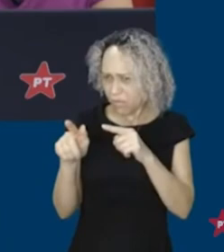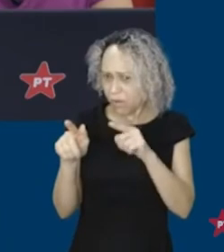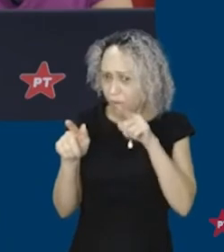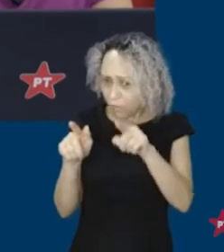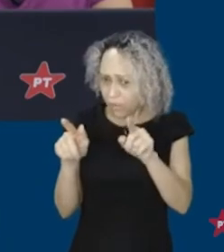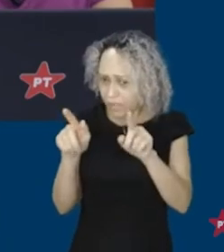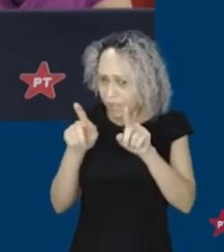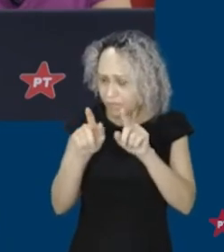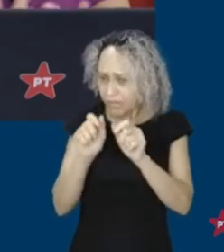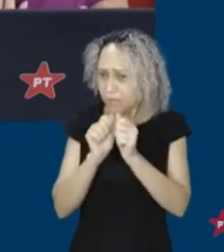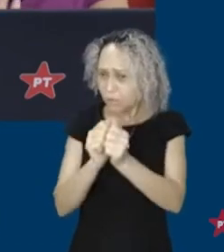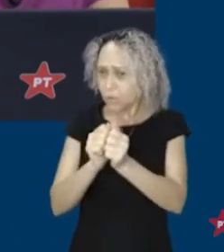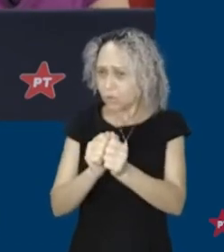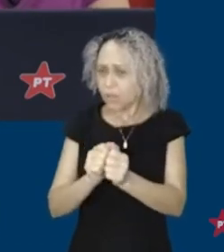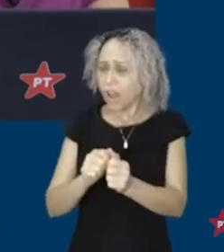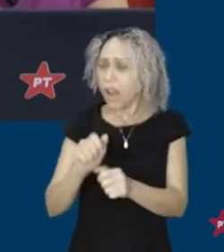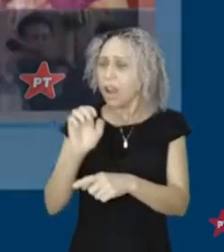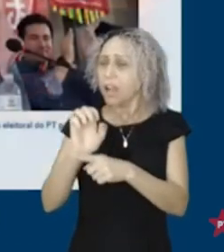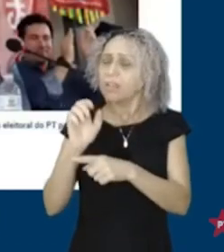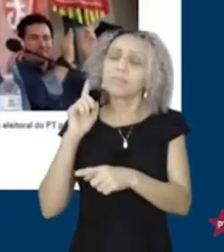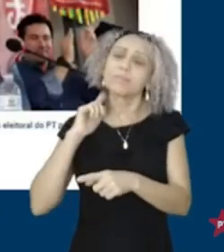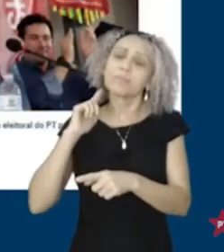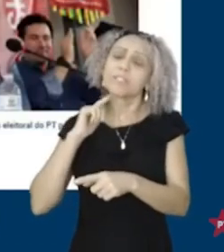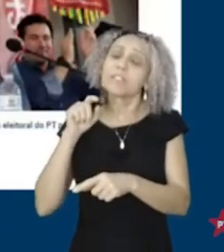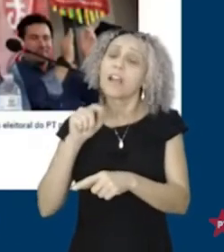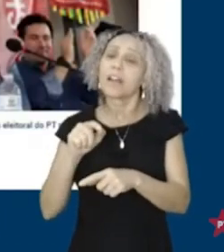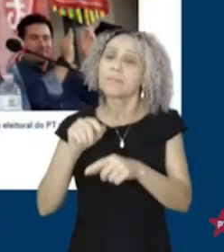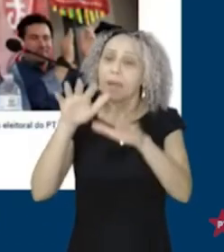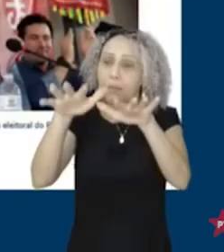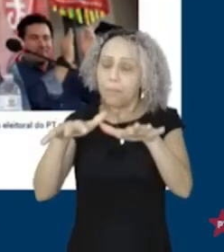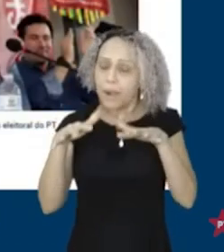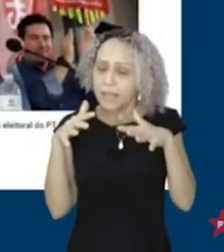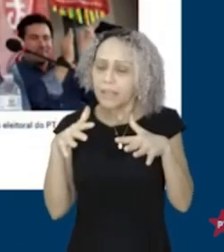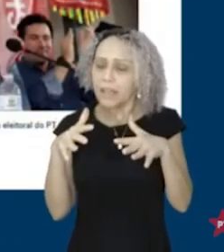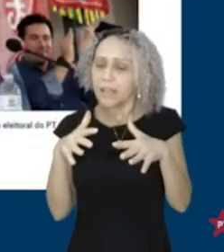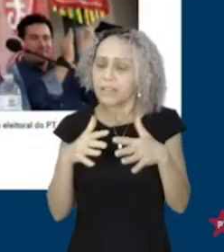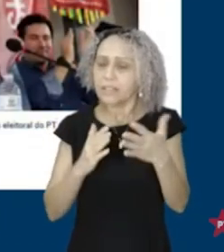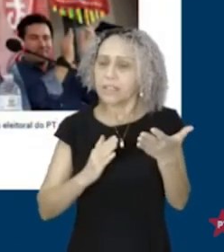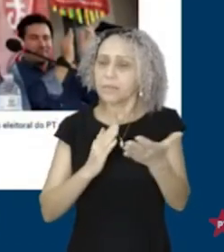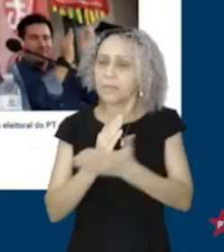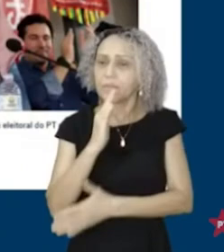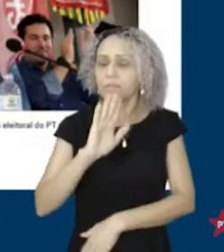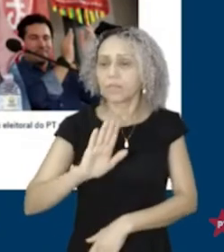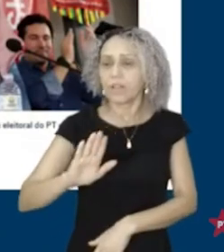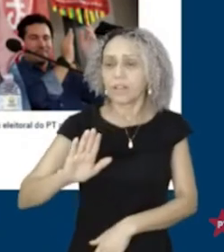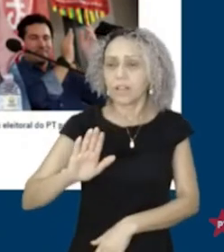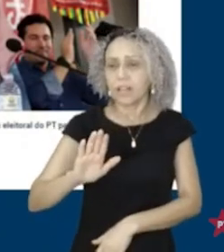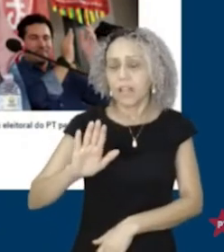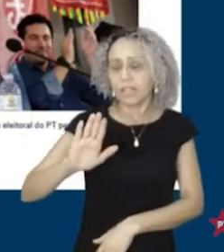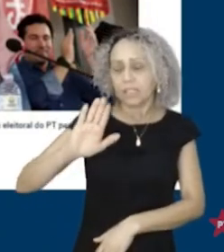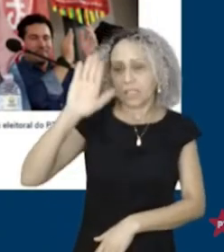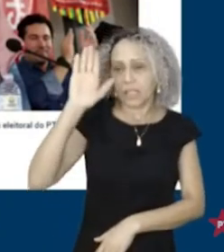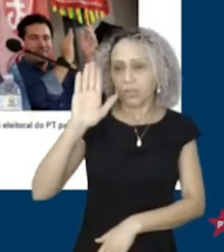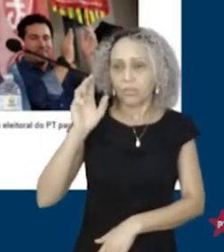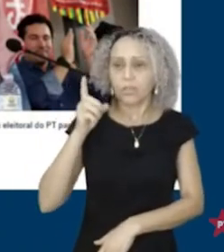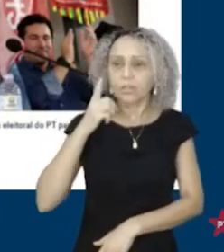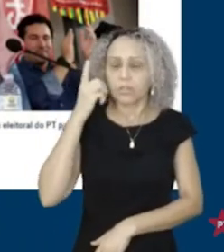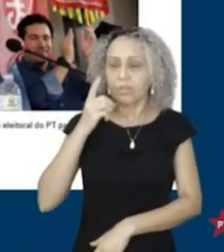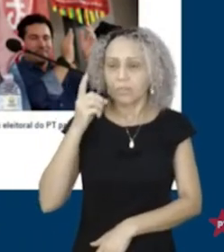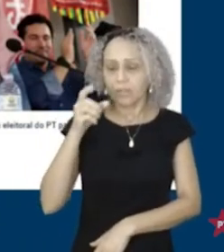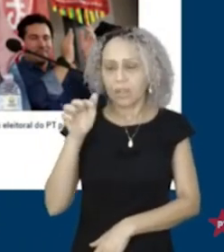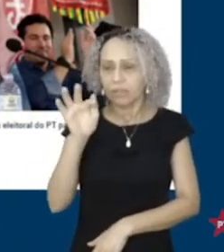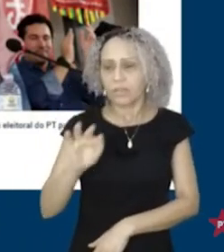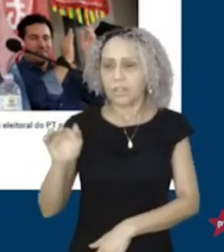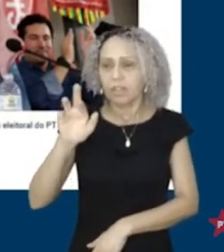Minas Gerais no final de semana aí pra plenária que aprovou a candidatura do deputado federal Rogério Correia à Prefeitura